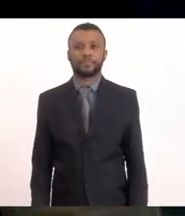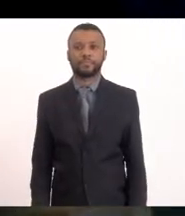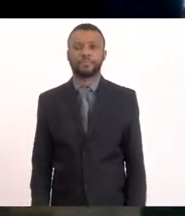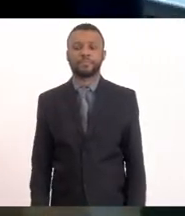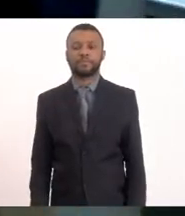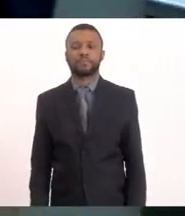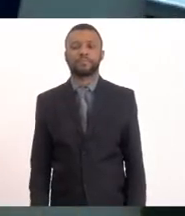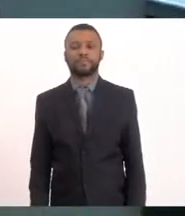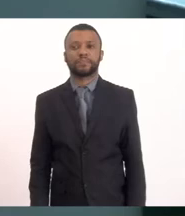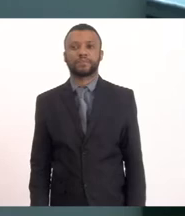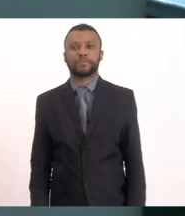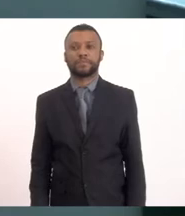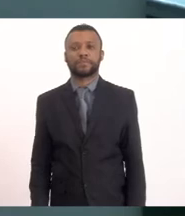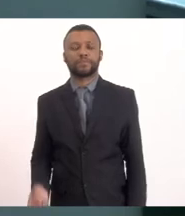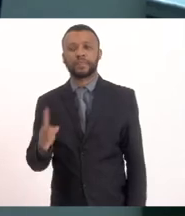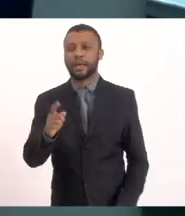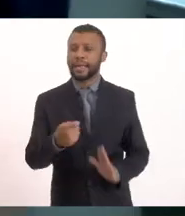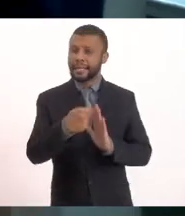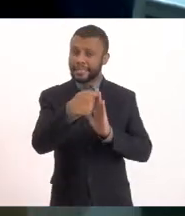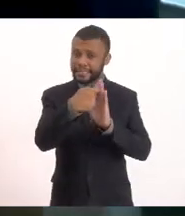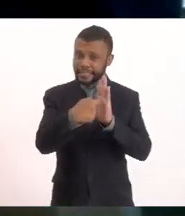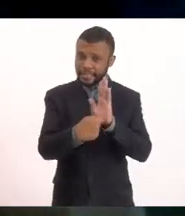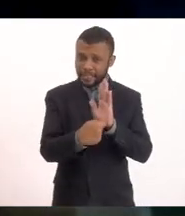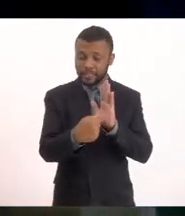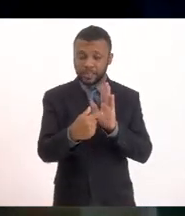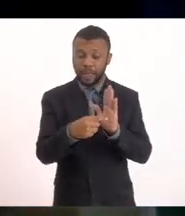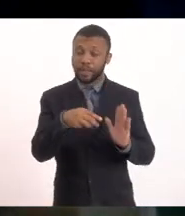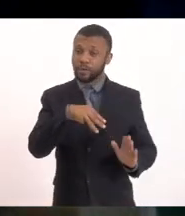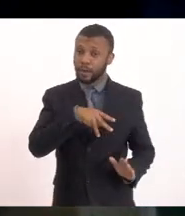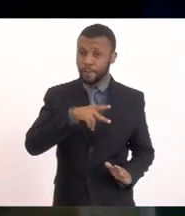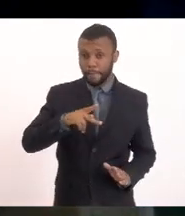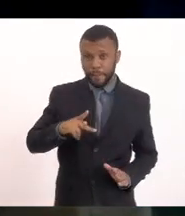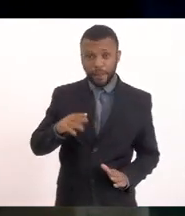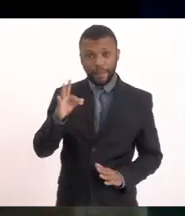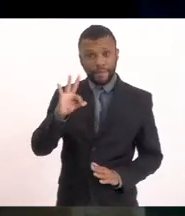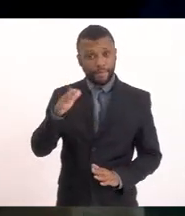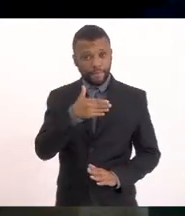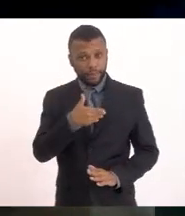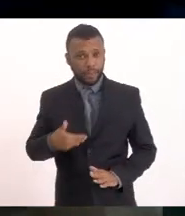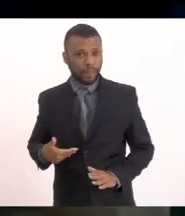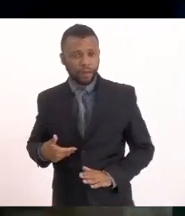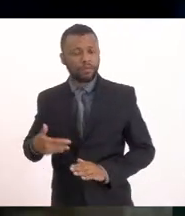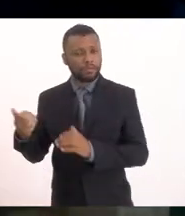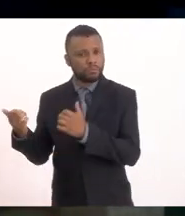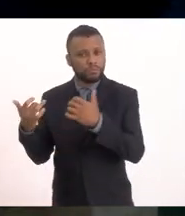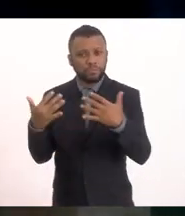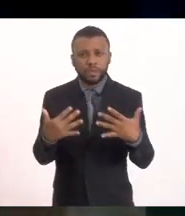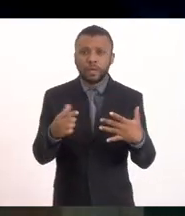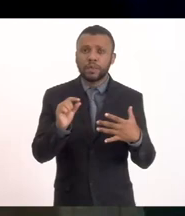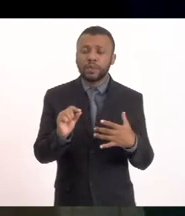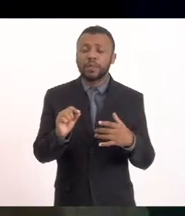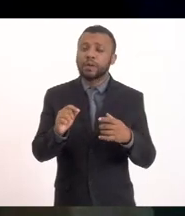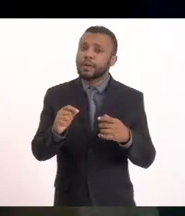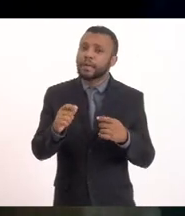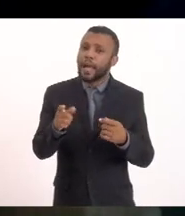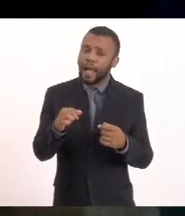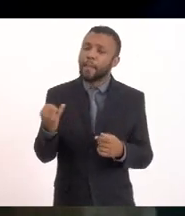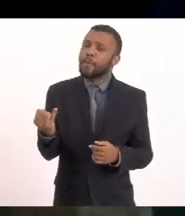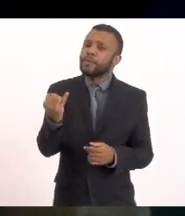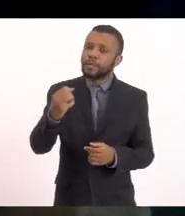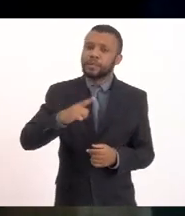Aqui Fala Esse texto Do Ministério Público Federal Fala Da necessidade Da atualização Do E.R. Ima